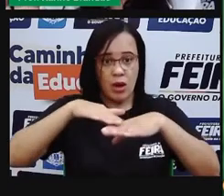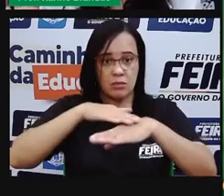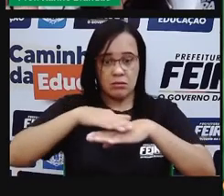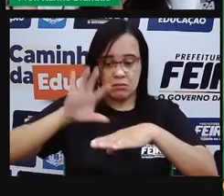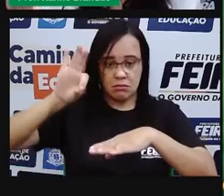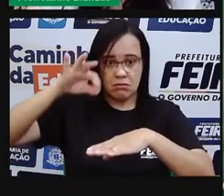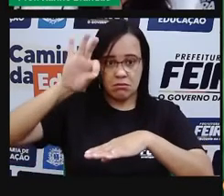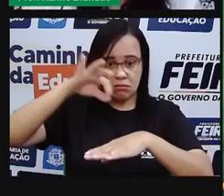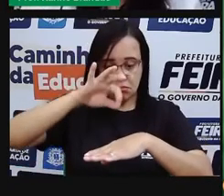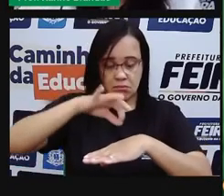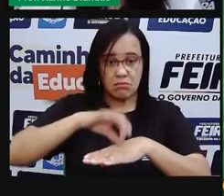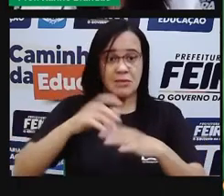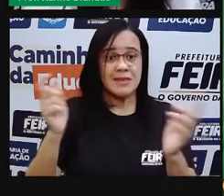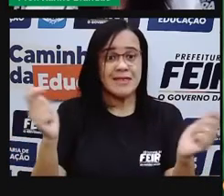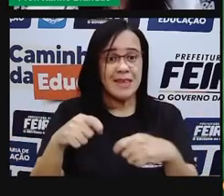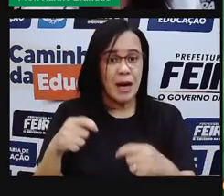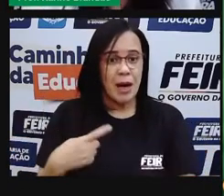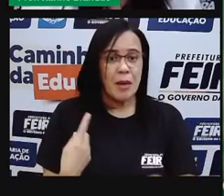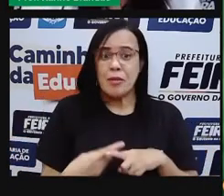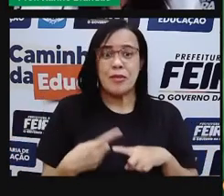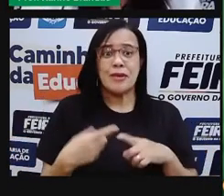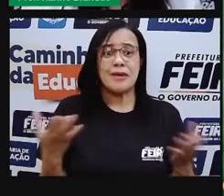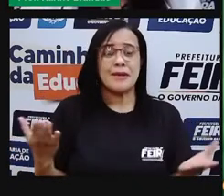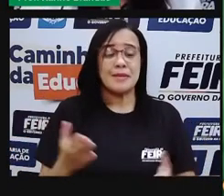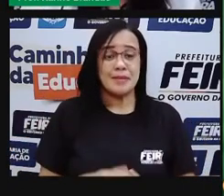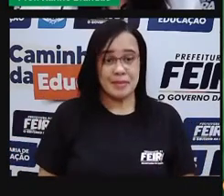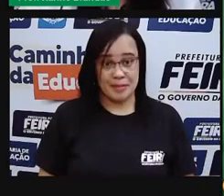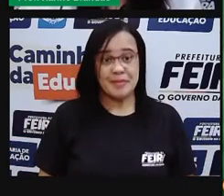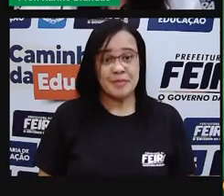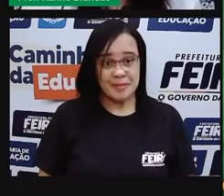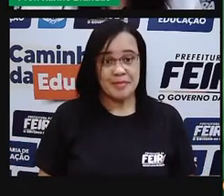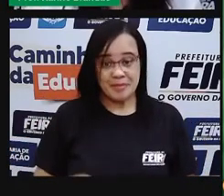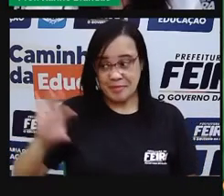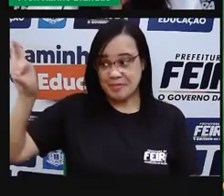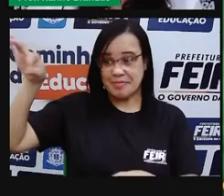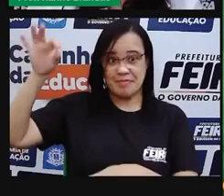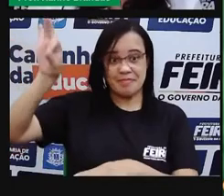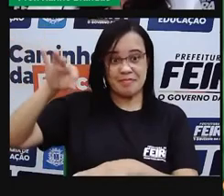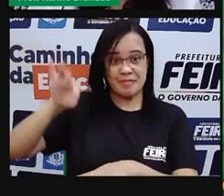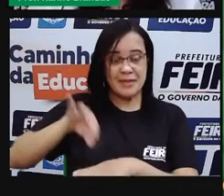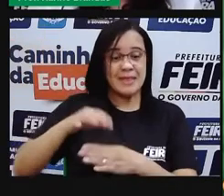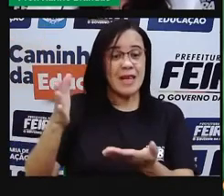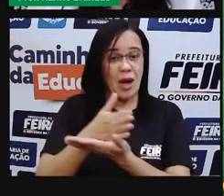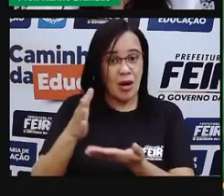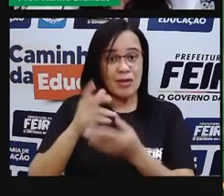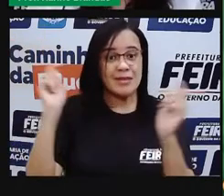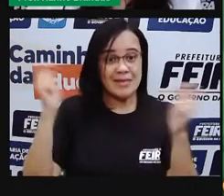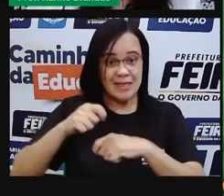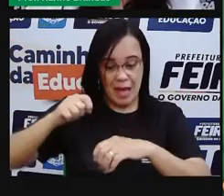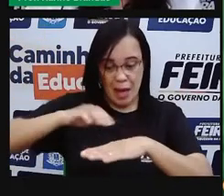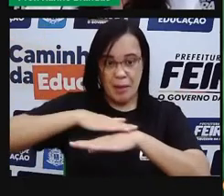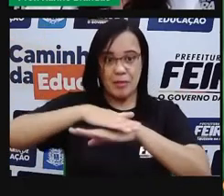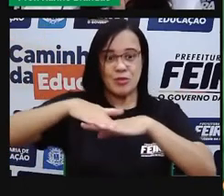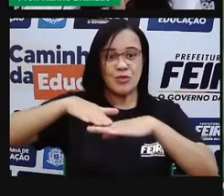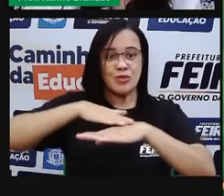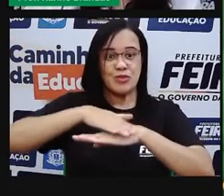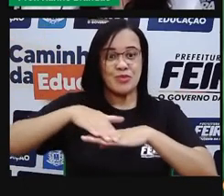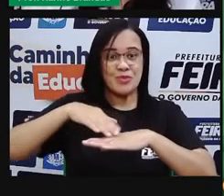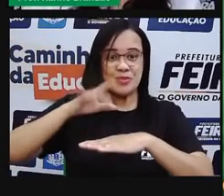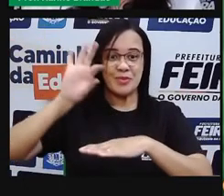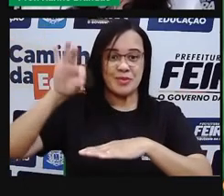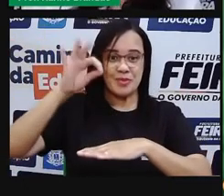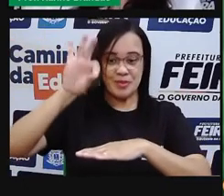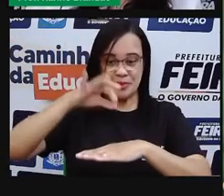nela. Por que elas conseguem caminhar? Alguns insetos conseguem caminhar sobre a água? Porque eles têm poderes